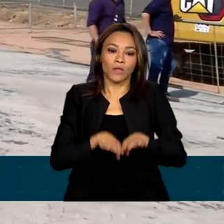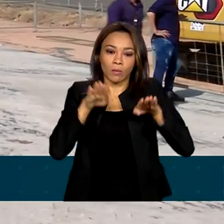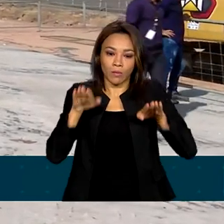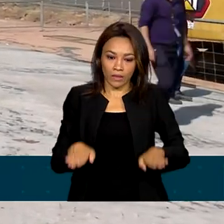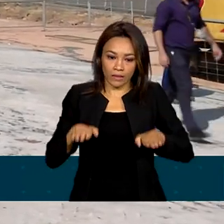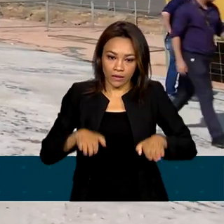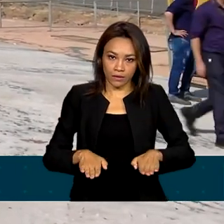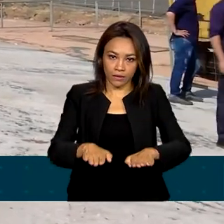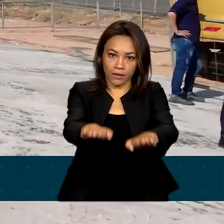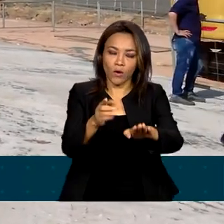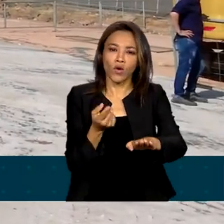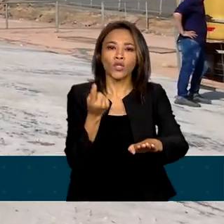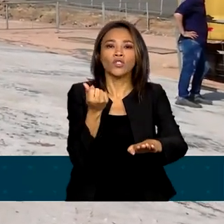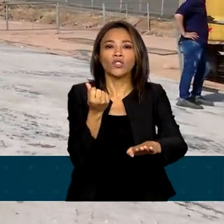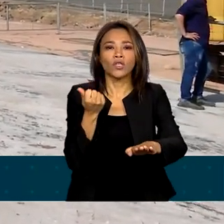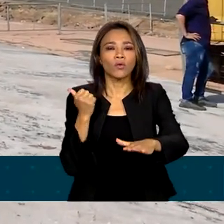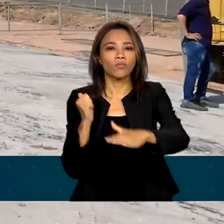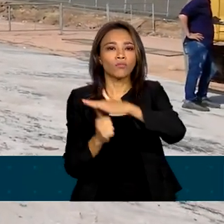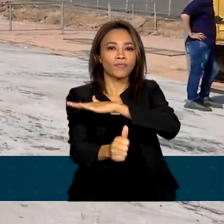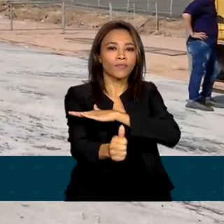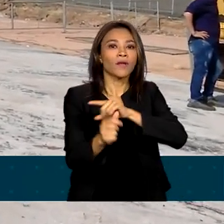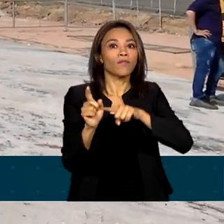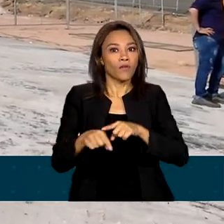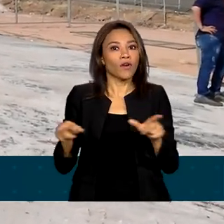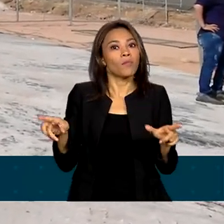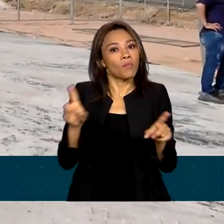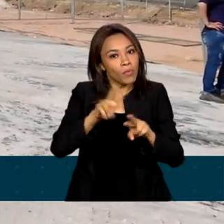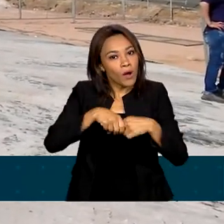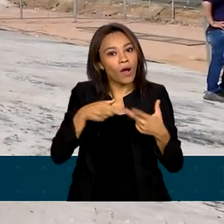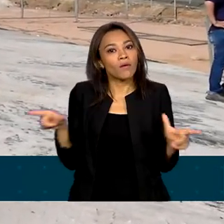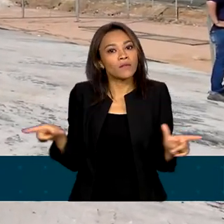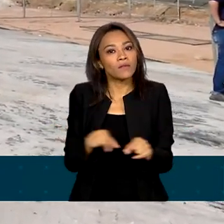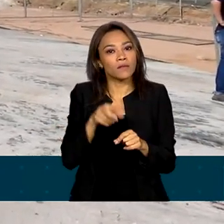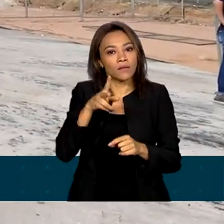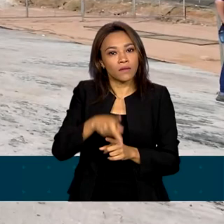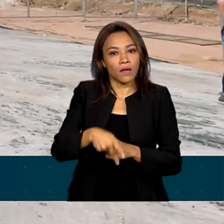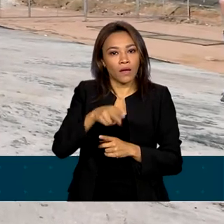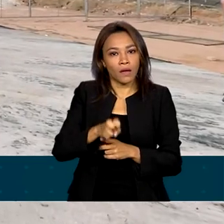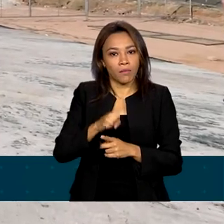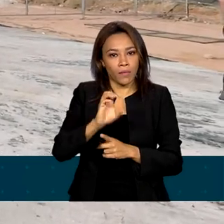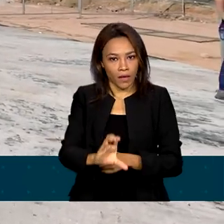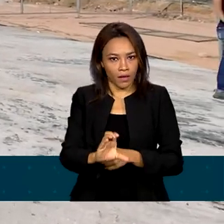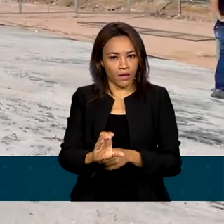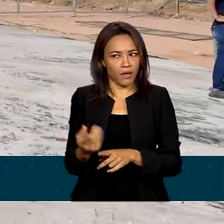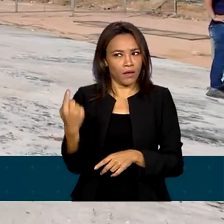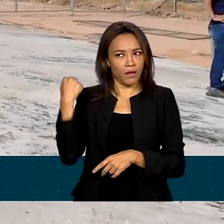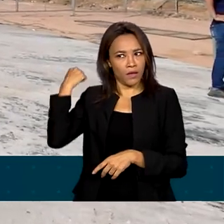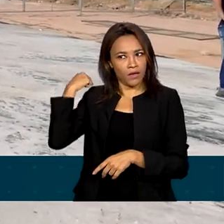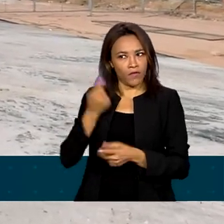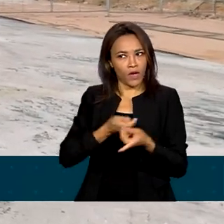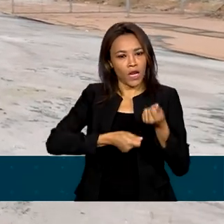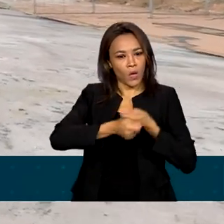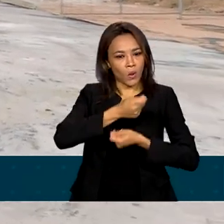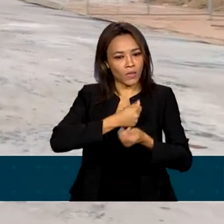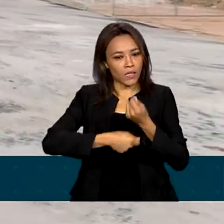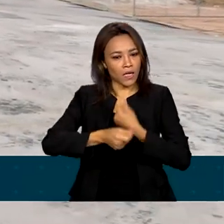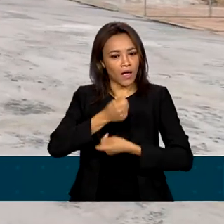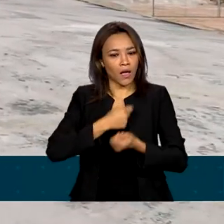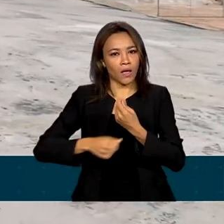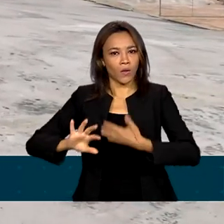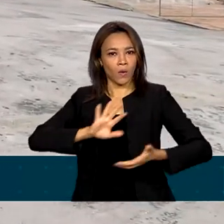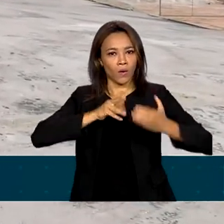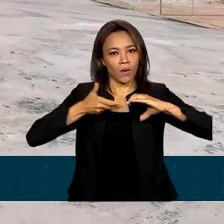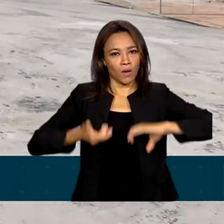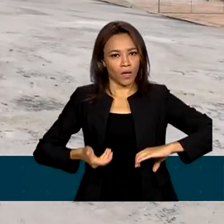reiniciada com recursos que vieram pela aprovação da PEC de transição, negociada com o governo, com o Congresso Nacional,